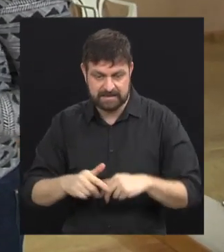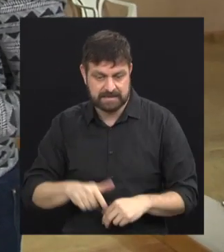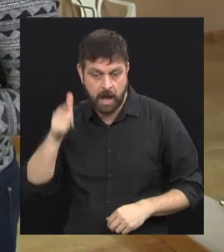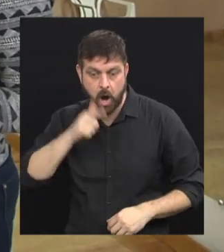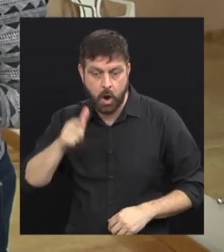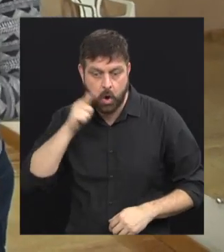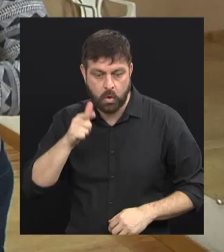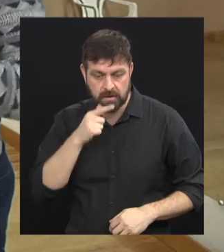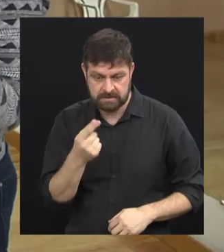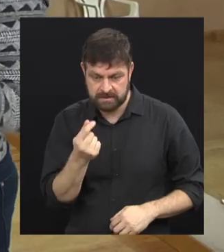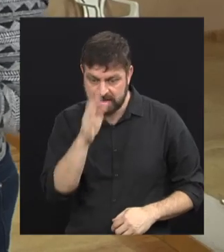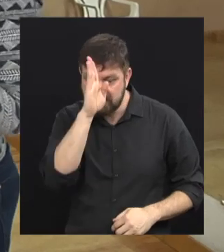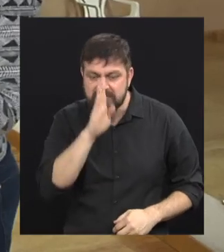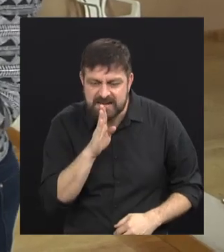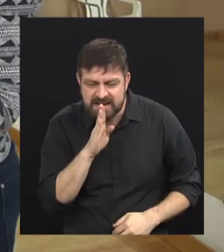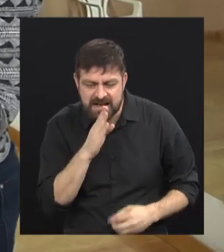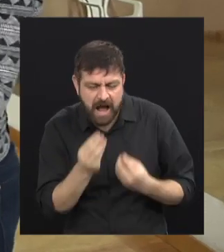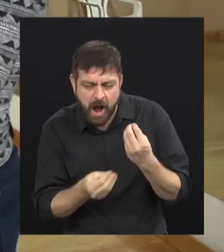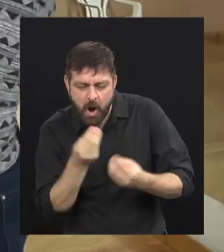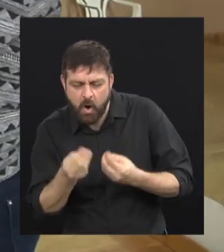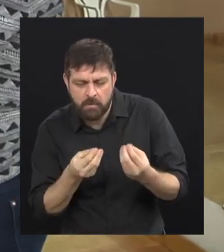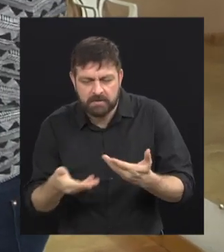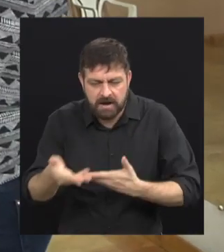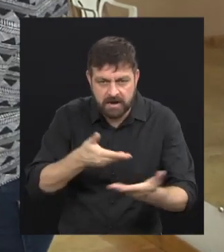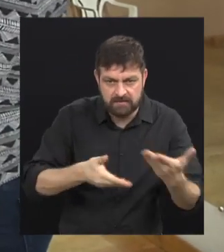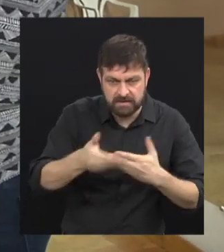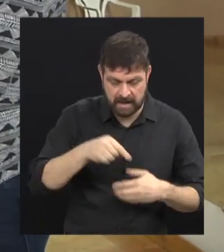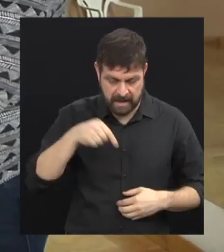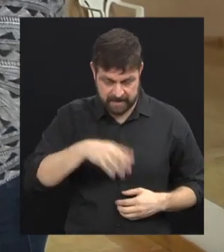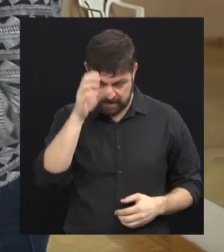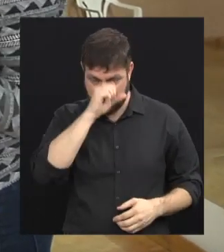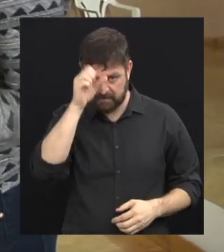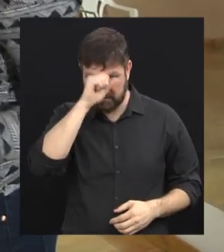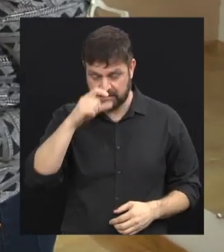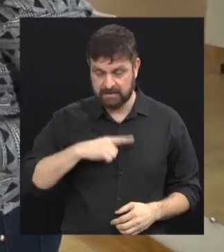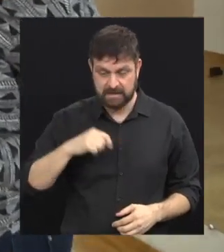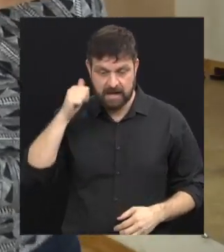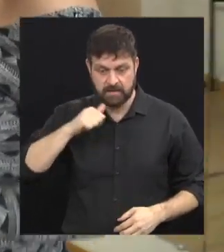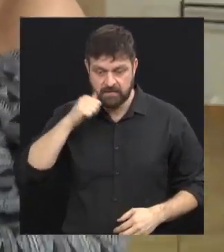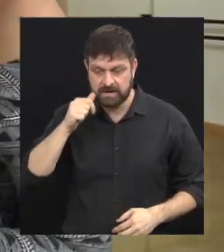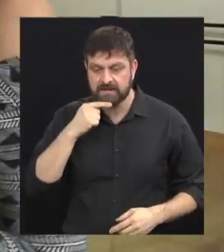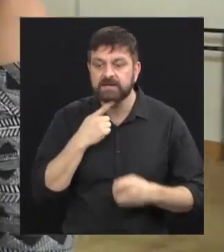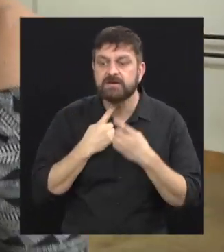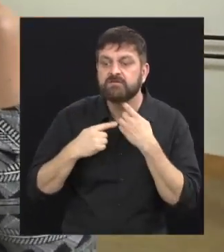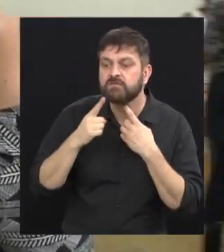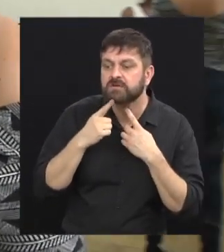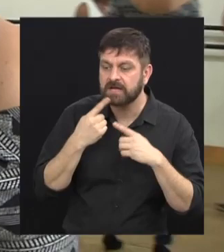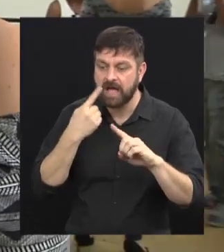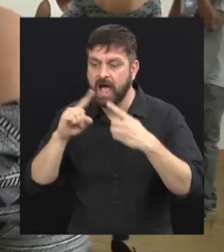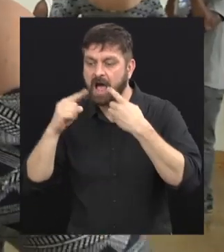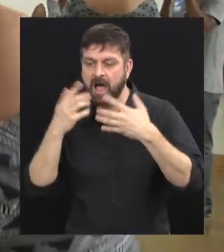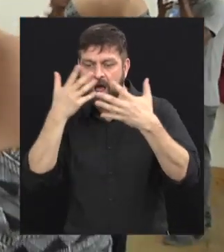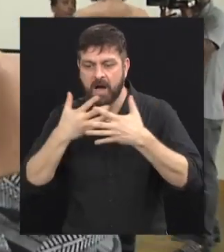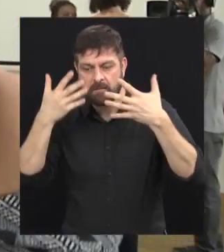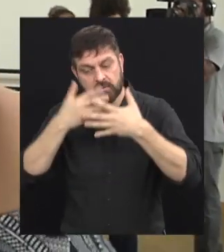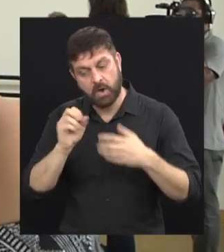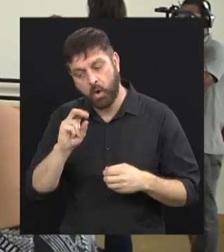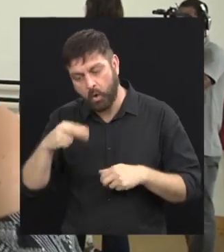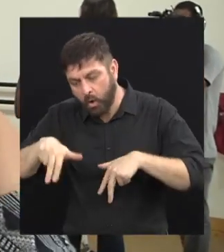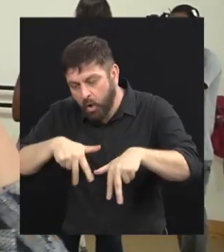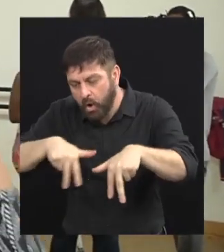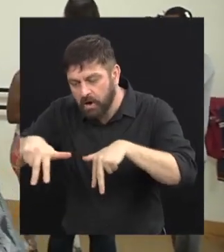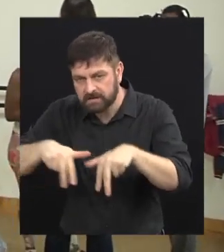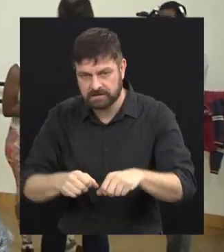academias da cidade. Como que é essa relação? A gente sabe que não é só aprendizado. Muitas delas se despertam para a música. Se despertam para a dança e procuram uma